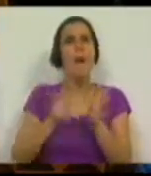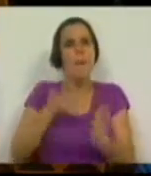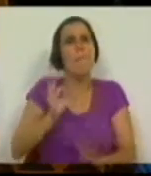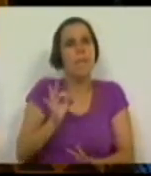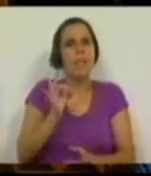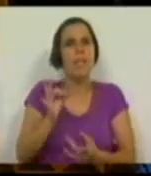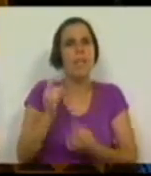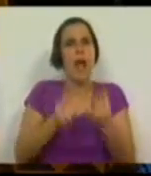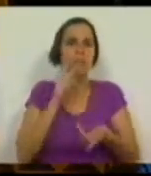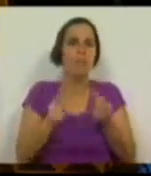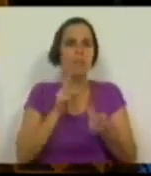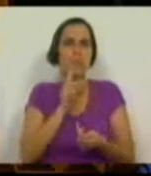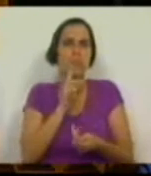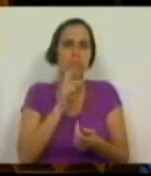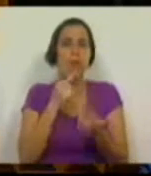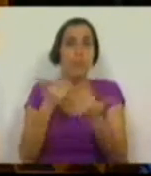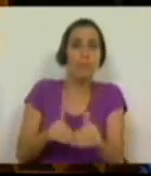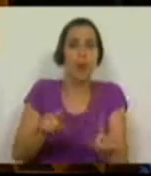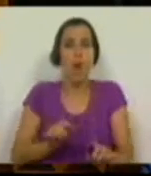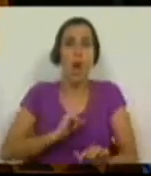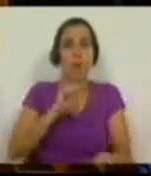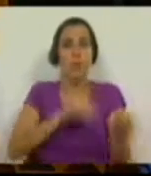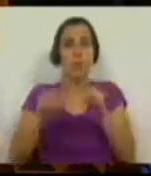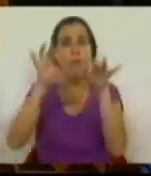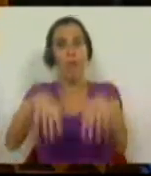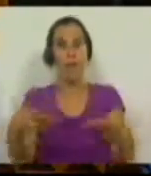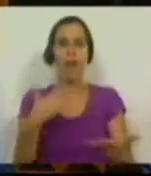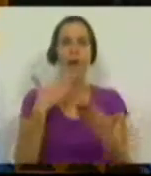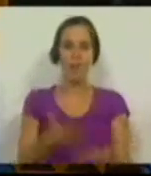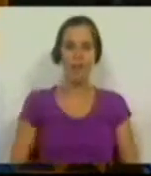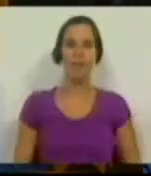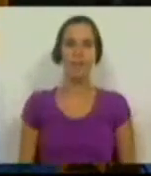de algumas apreciações que condicionarão, obviamente, a nossa votação final. Muito obrigado.